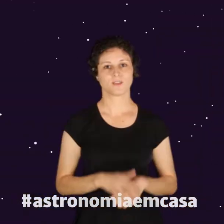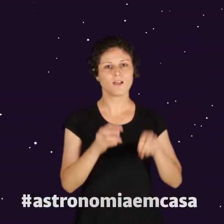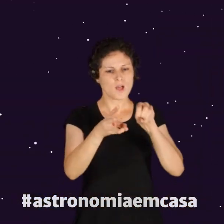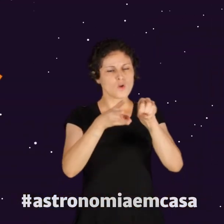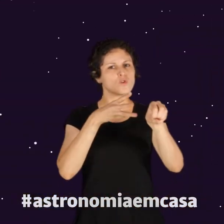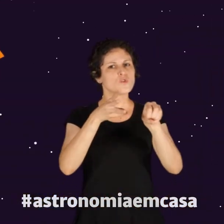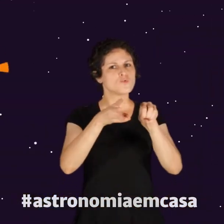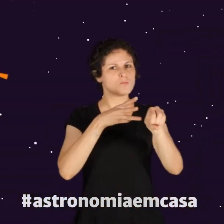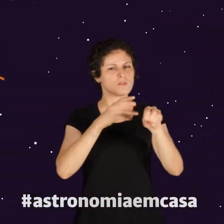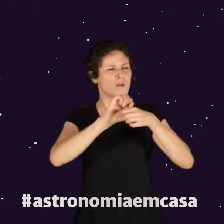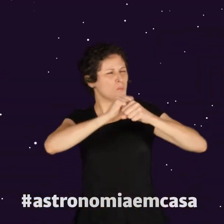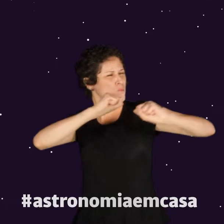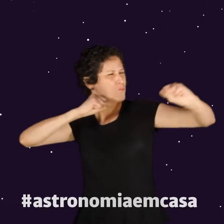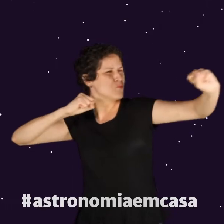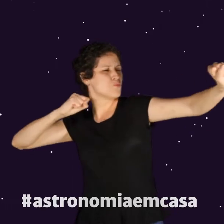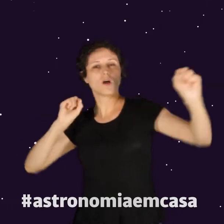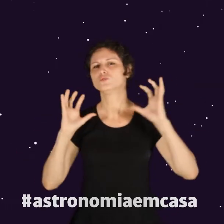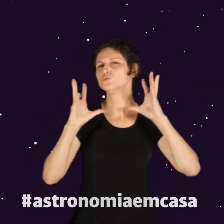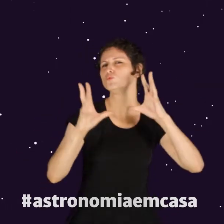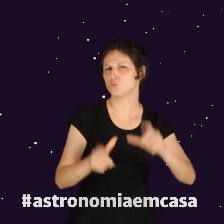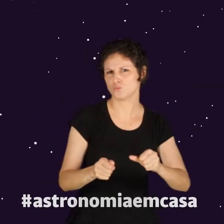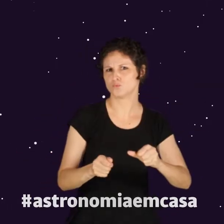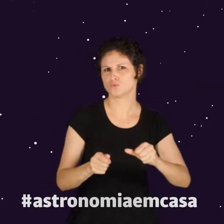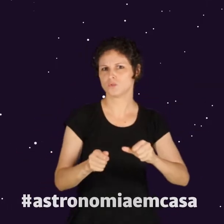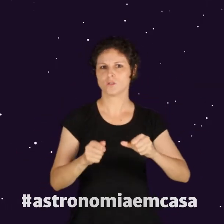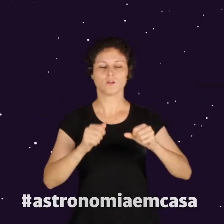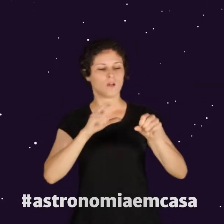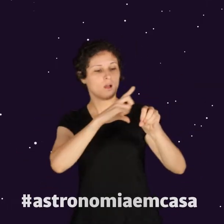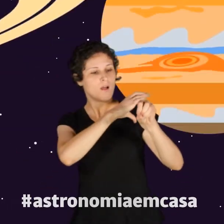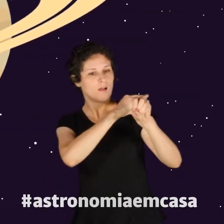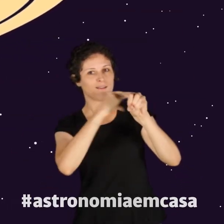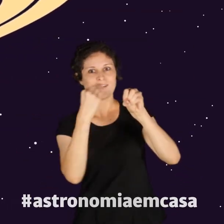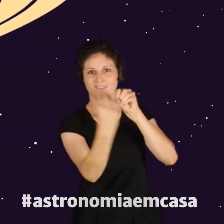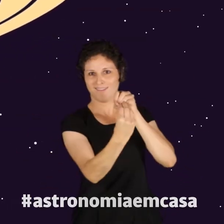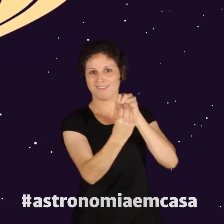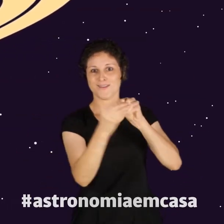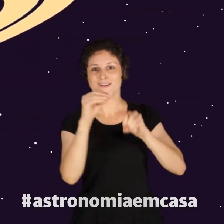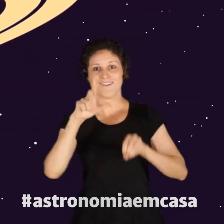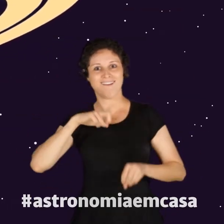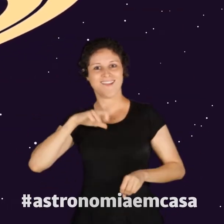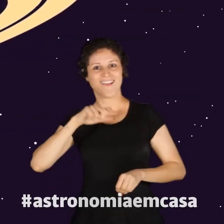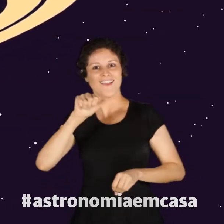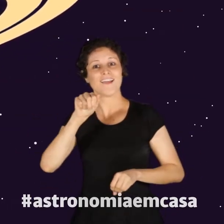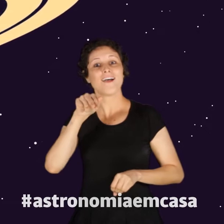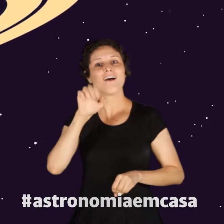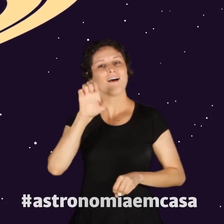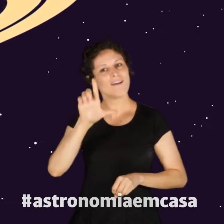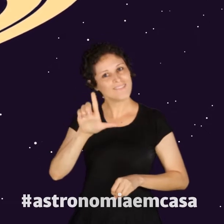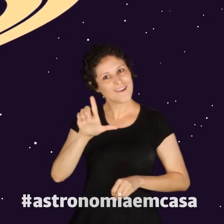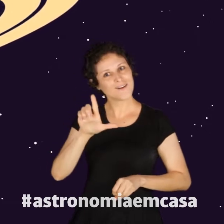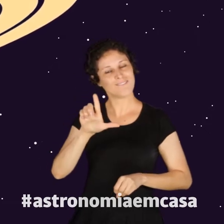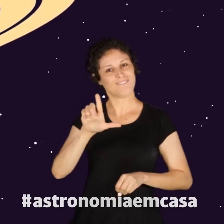São eles, Júpiter, o maior planeta do Sistema Solar. Saturno, conhecido pelos seus